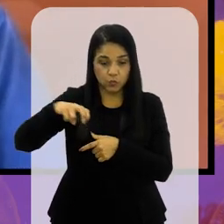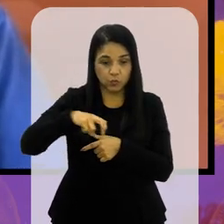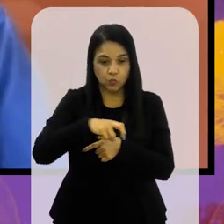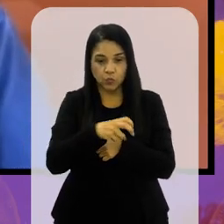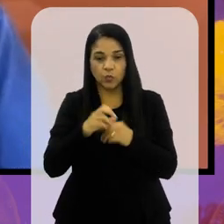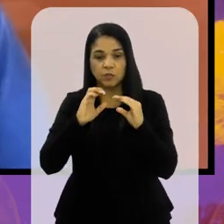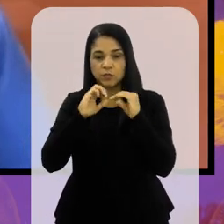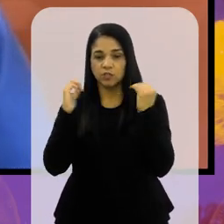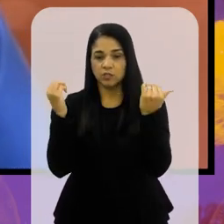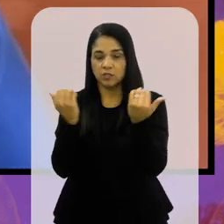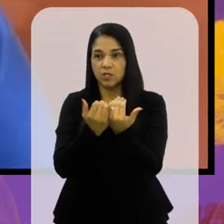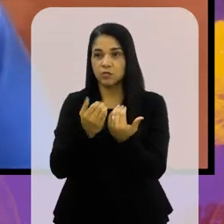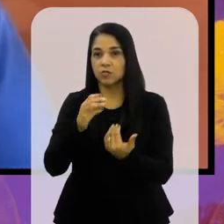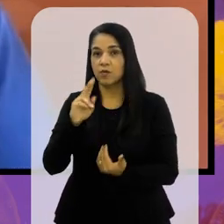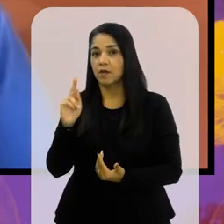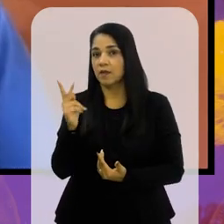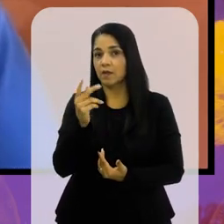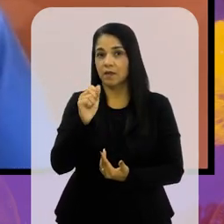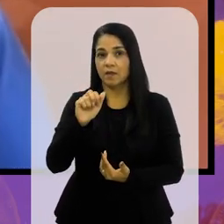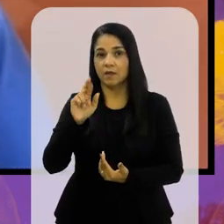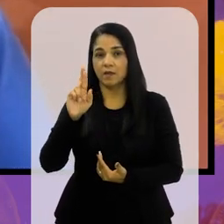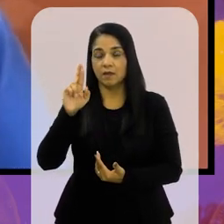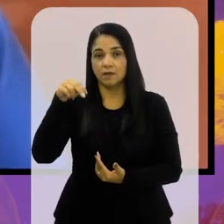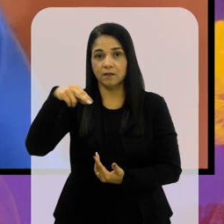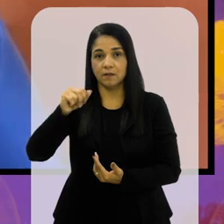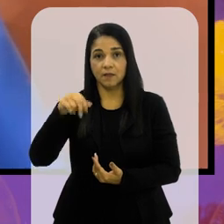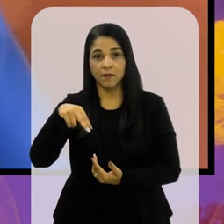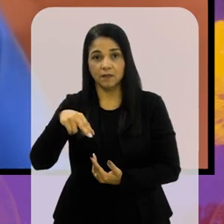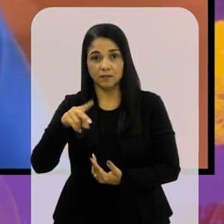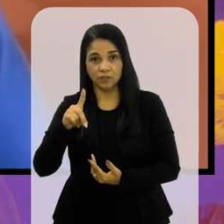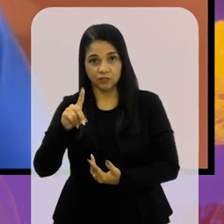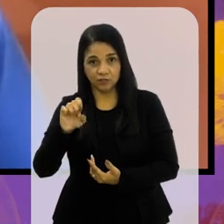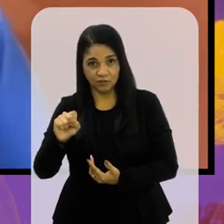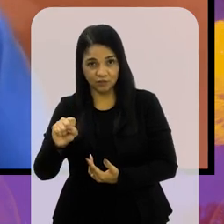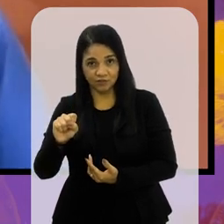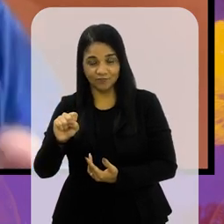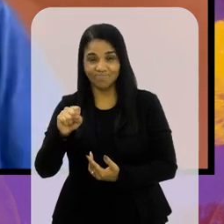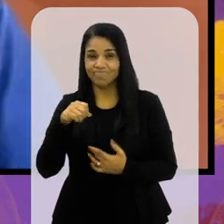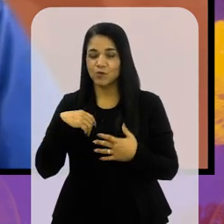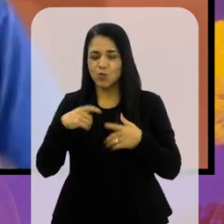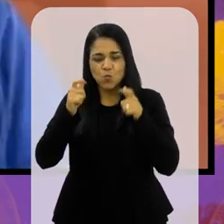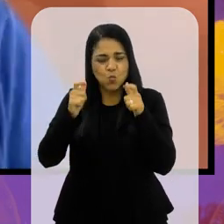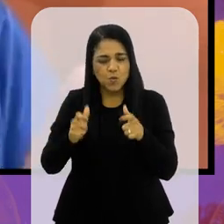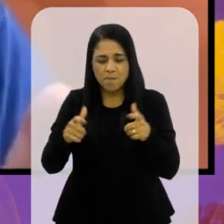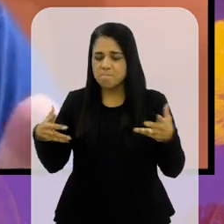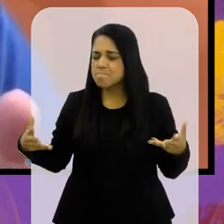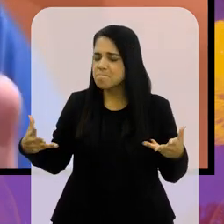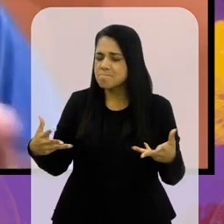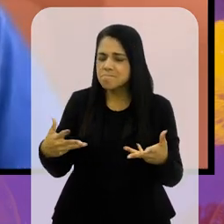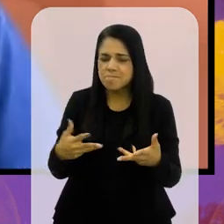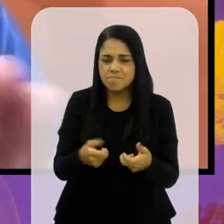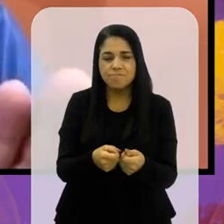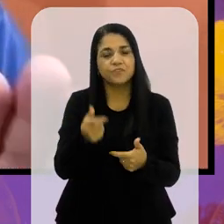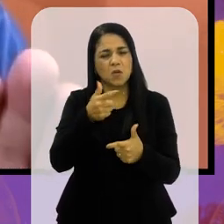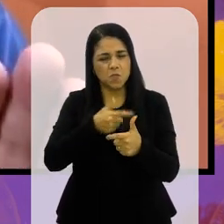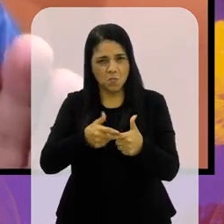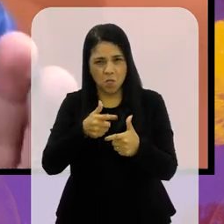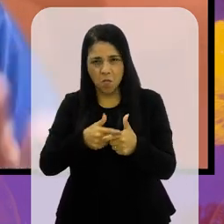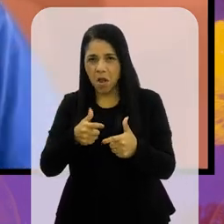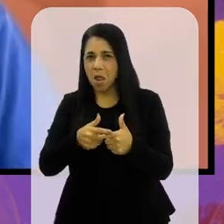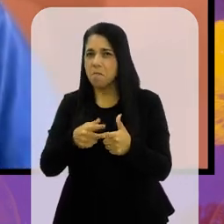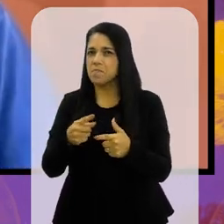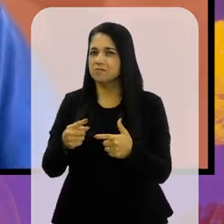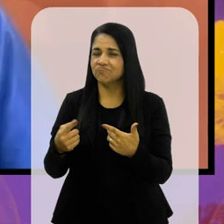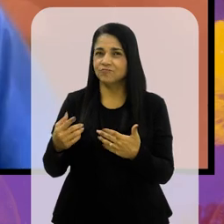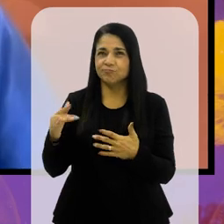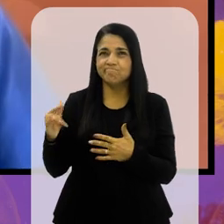Hernando Siles, onde é o jogo em La Paz. Eu acho o lugar maravilhoso. Mesmo com todo problema